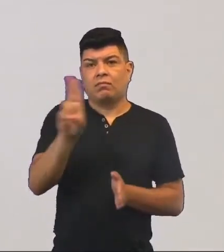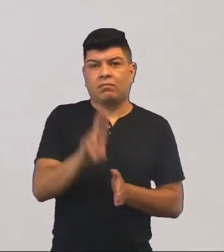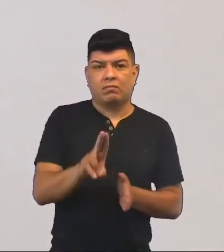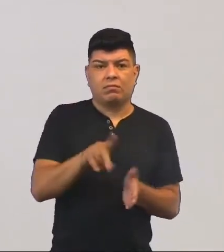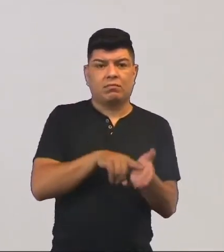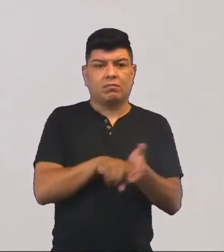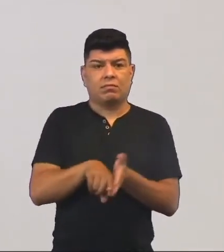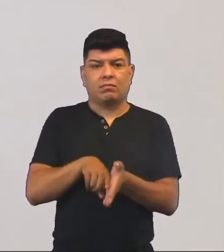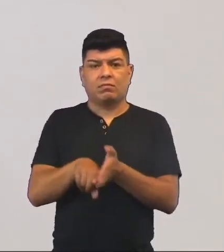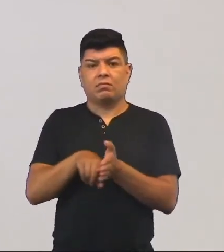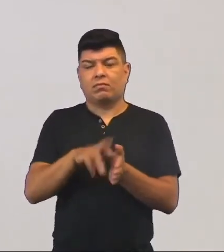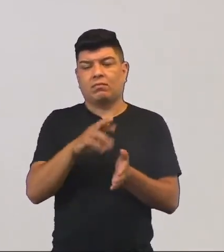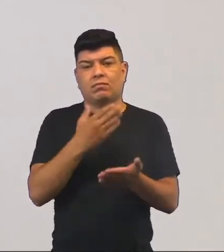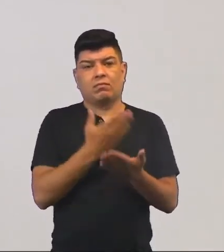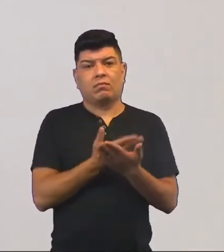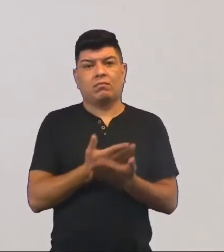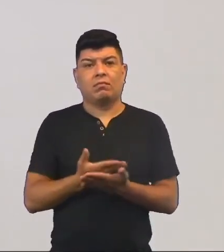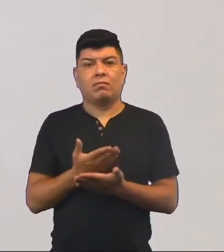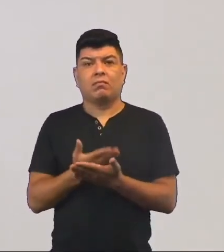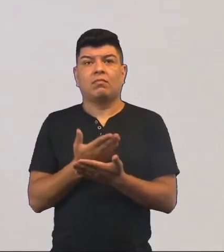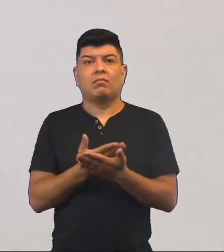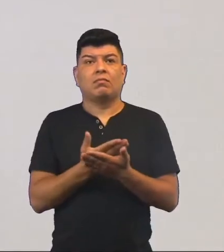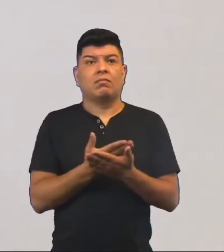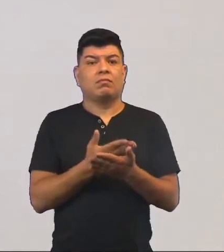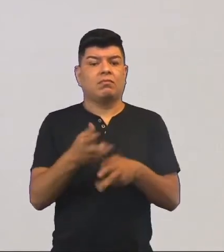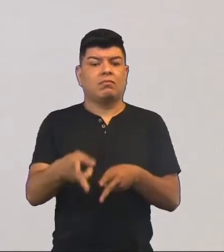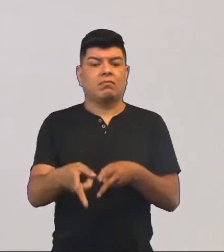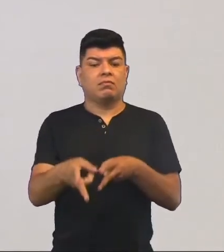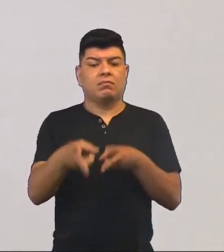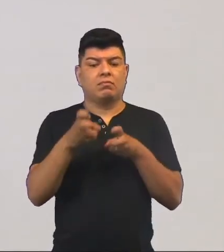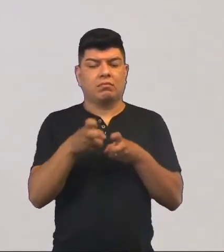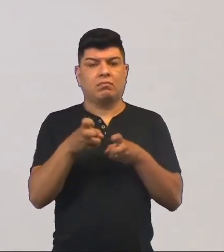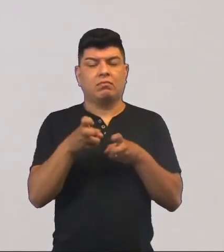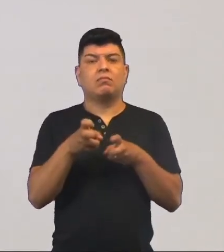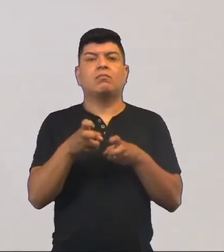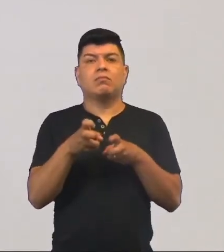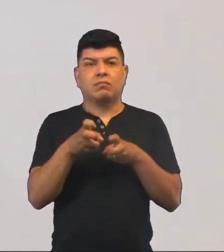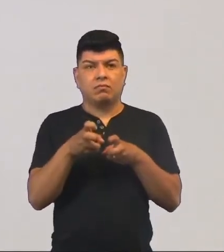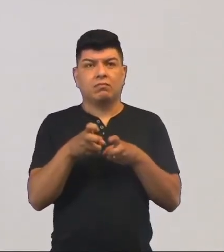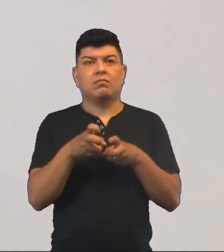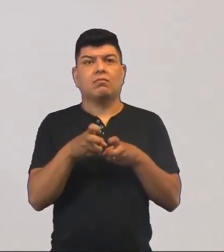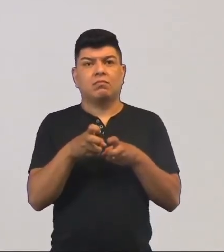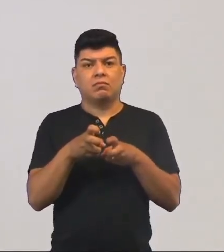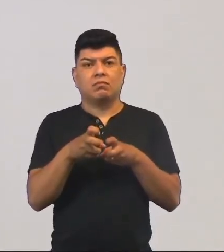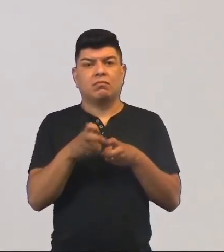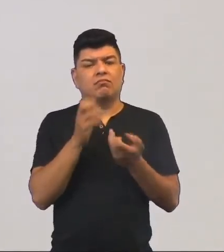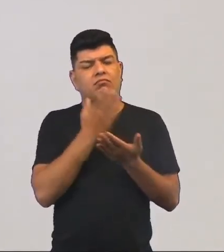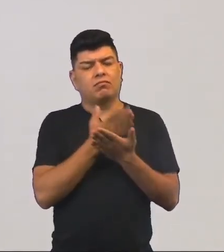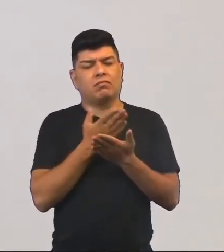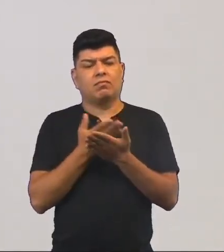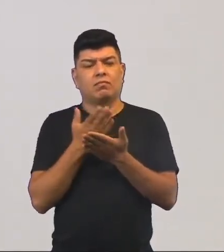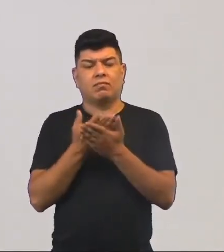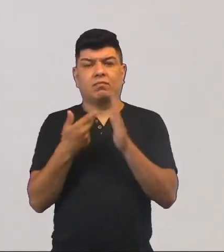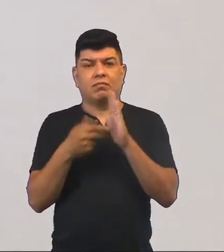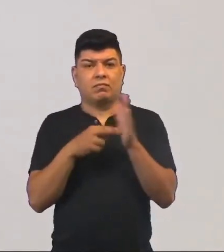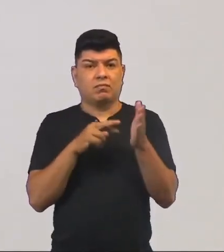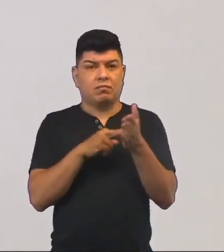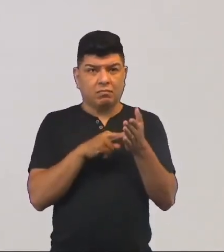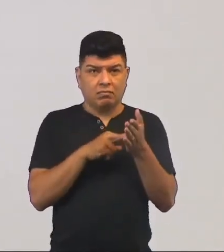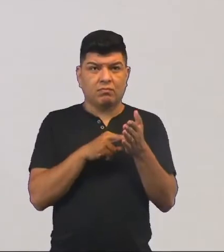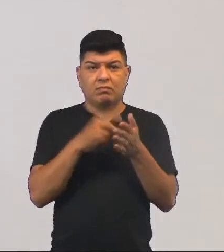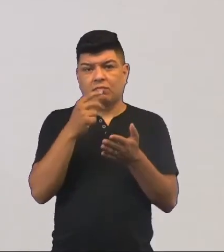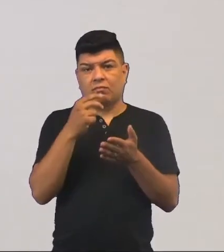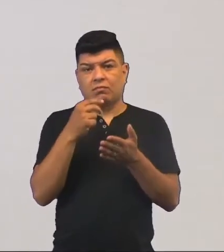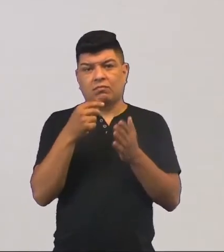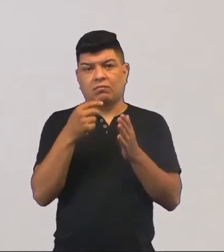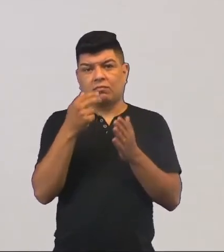pesquisas, estudos. E eles foram identificando. E eles foram estudando o significado dessas